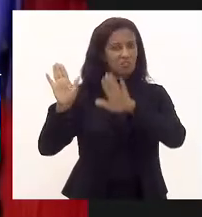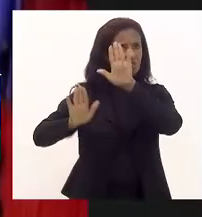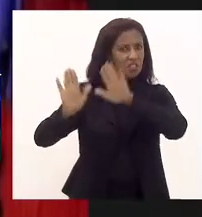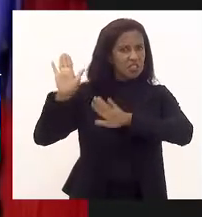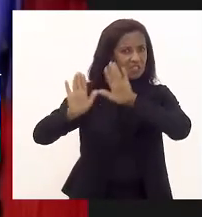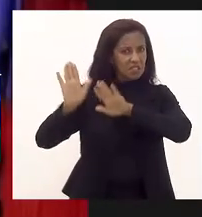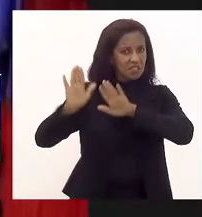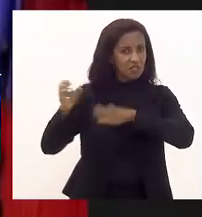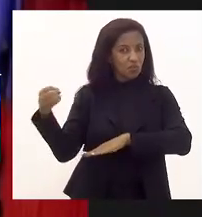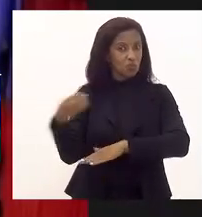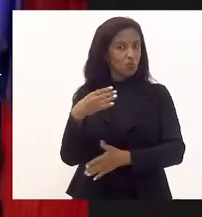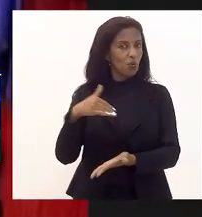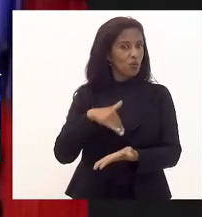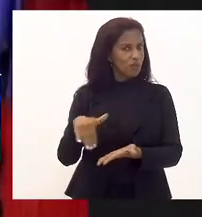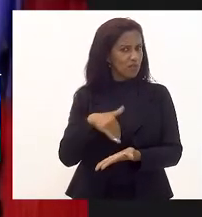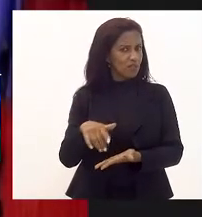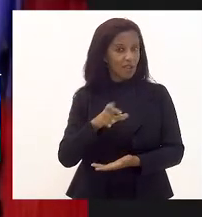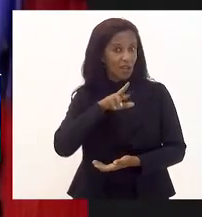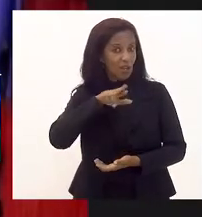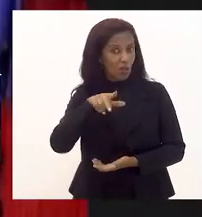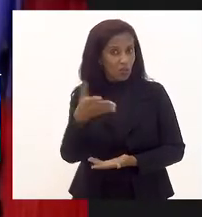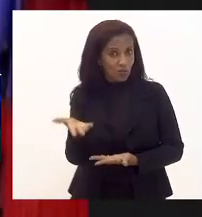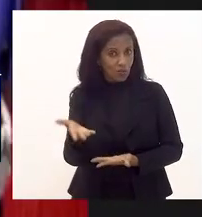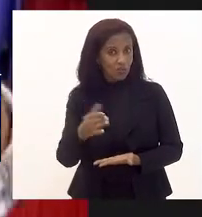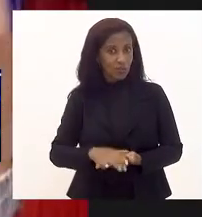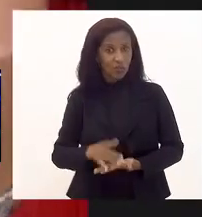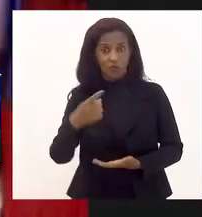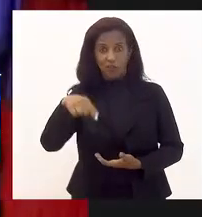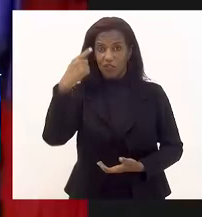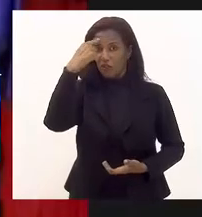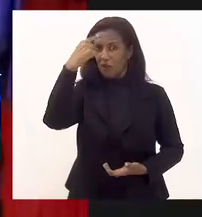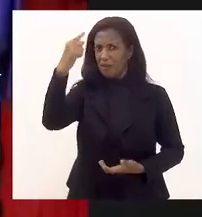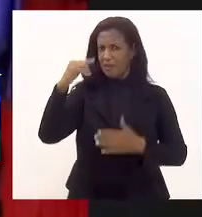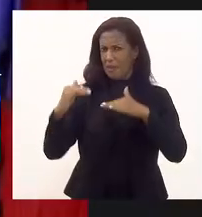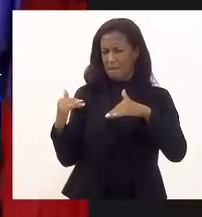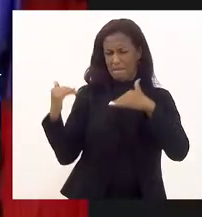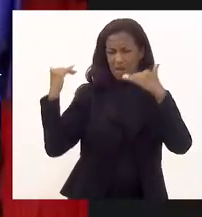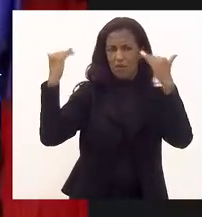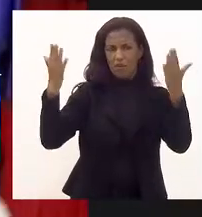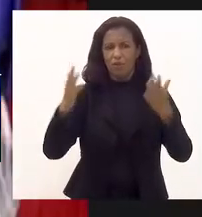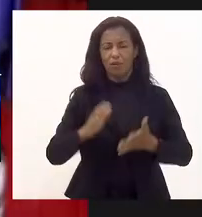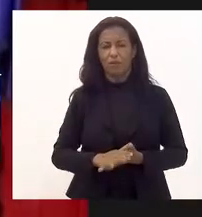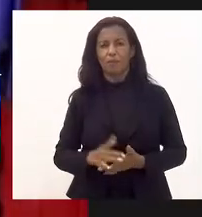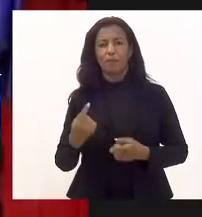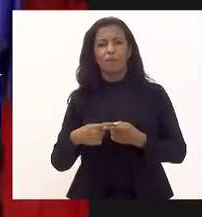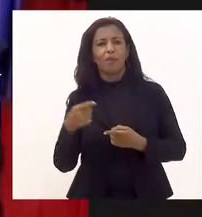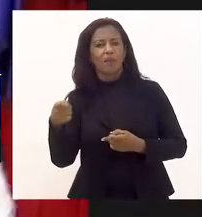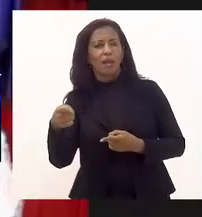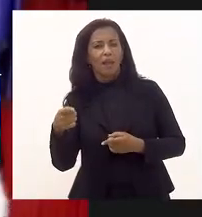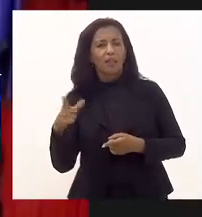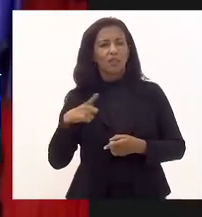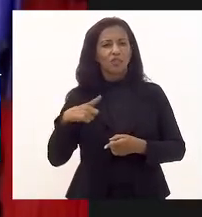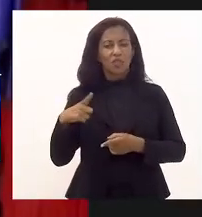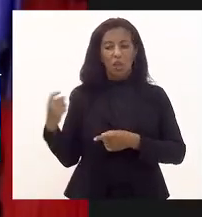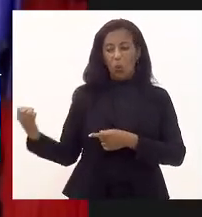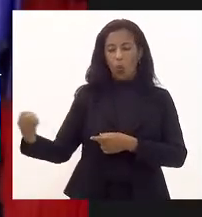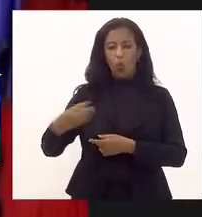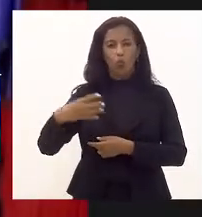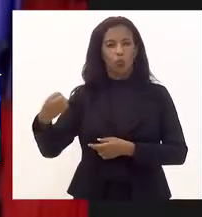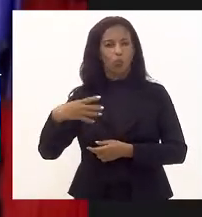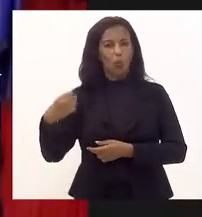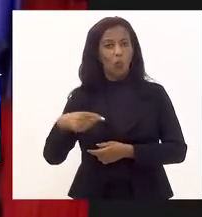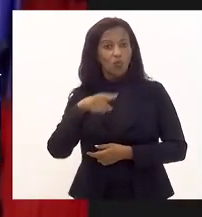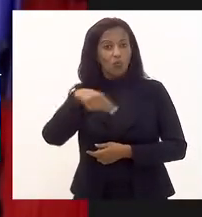serpentário. E não foi só isso. Vocês tiveram uma ideia bem maior do que isso. Porque além de construir um novo serpentário,